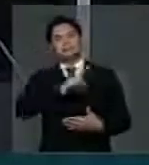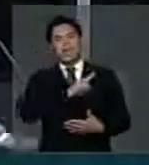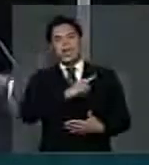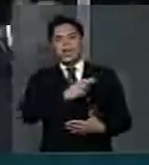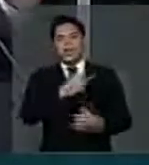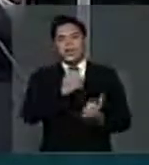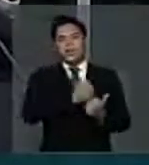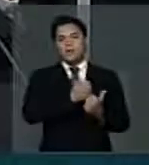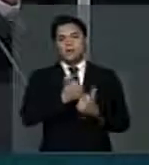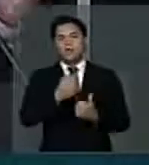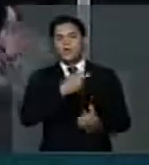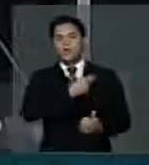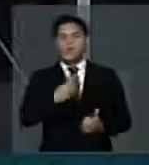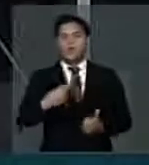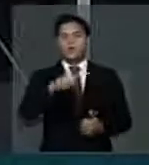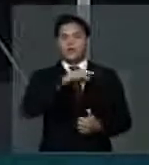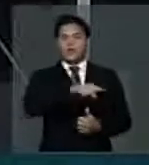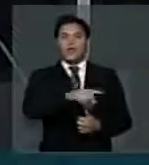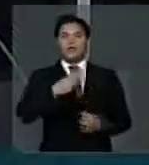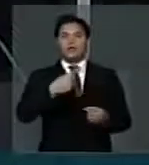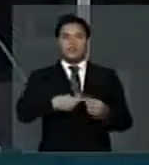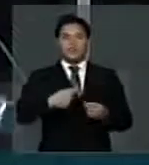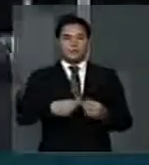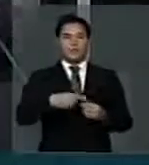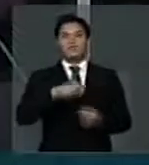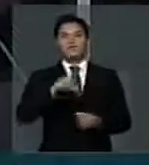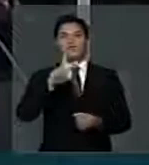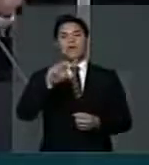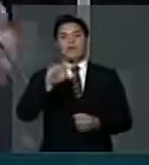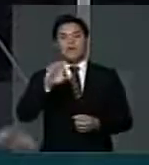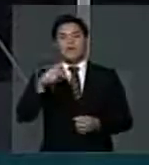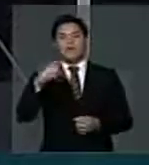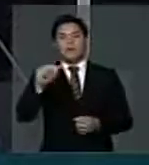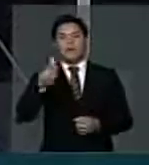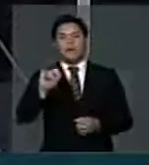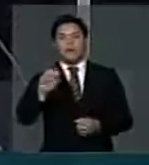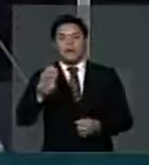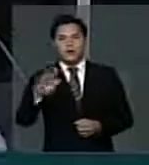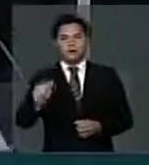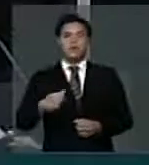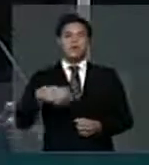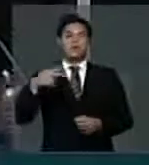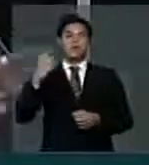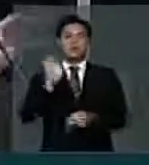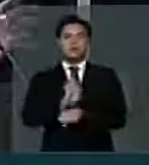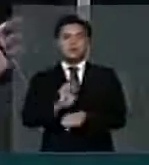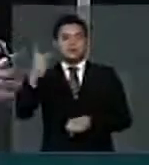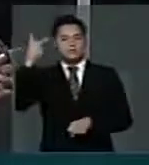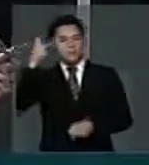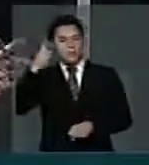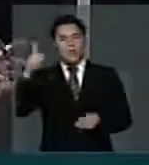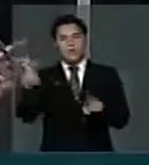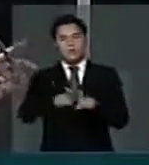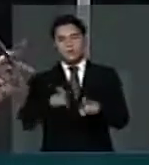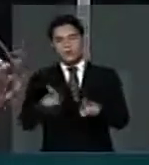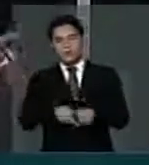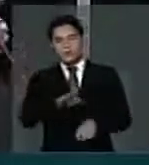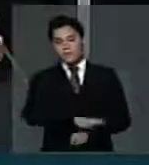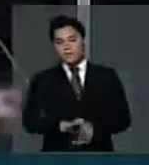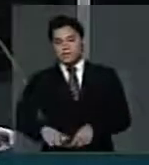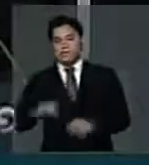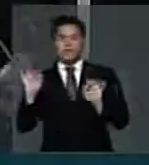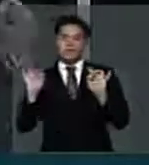Campos, do povo do Vale do Paraíba, do povo do Estado de São Paulo e das crianças especialmente,